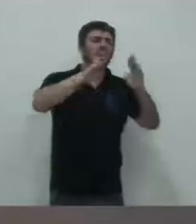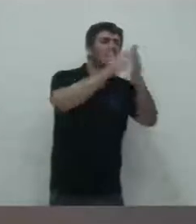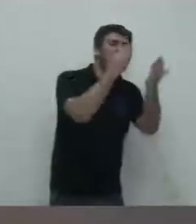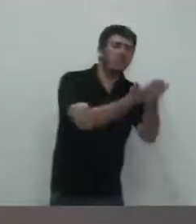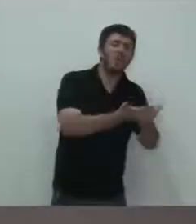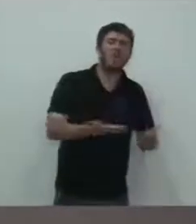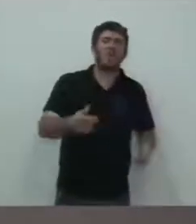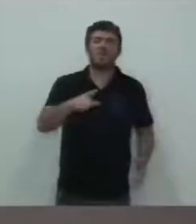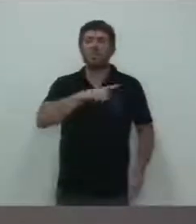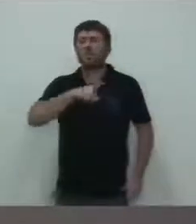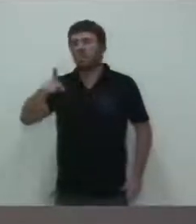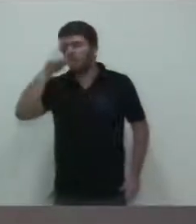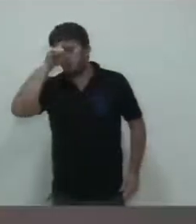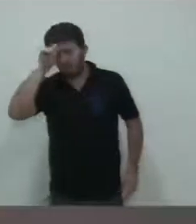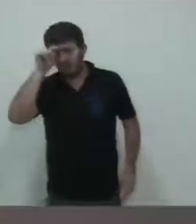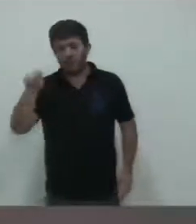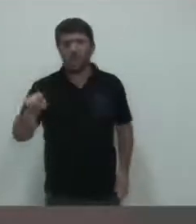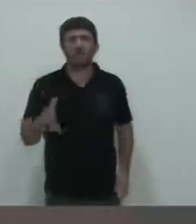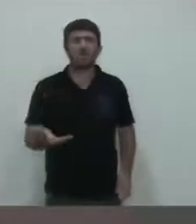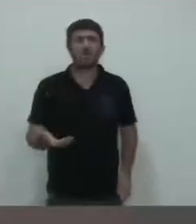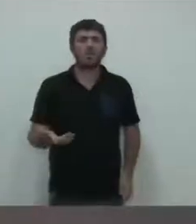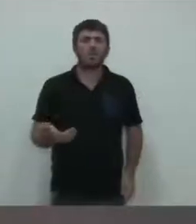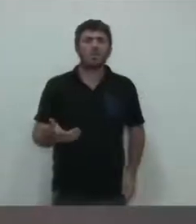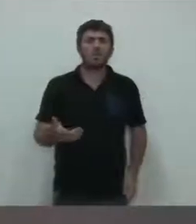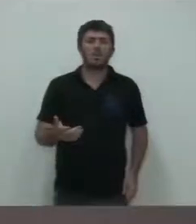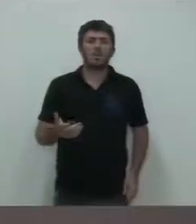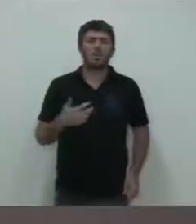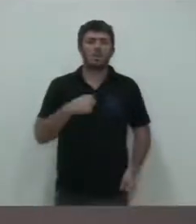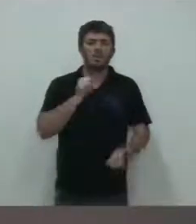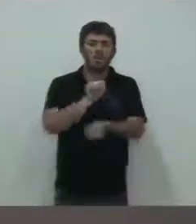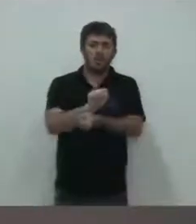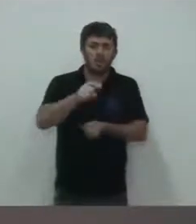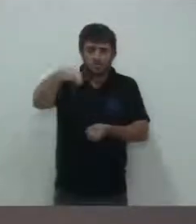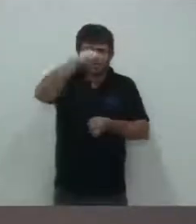na escola. Espero que não caia nesse jogo.